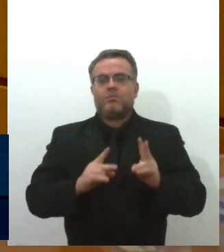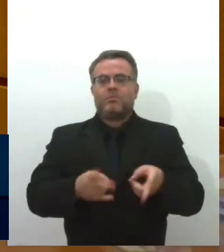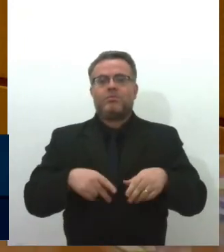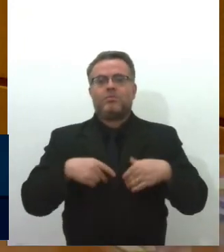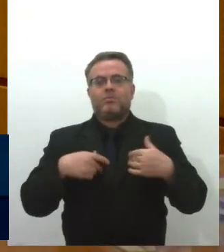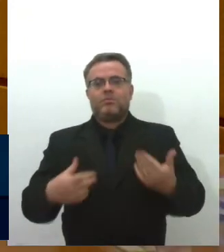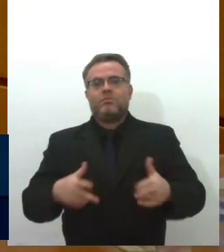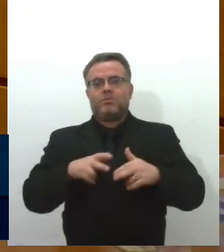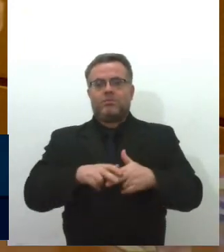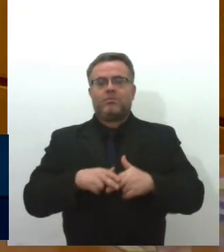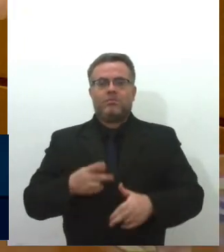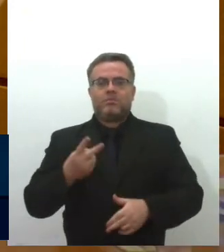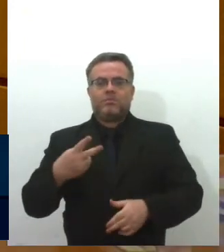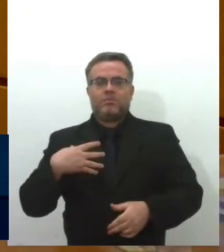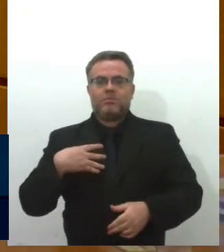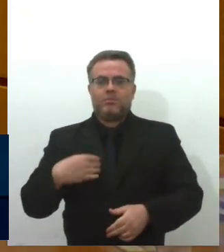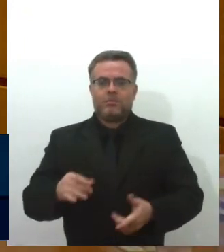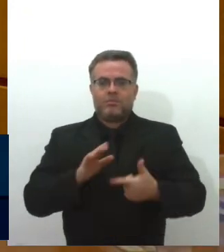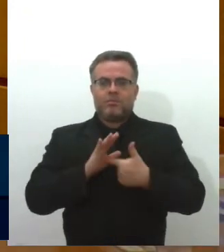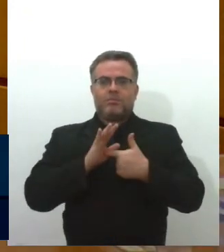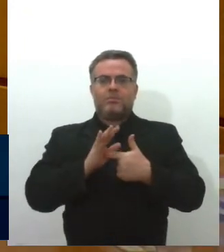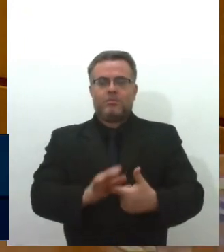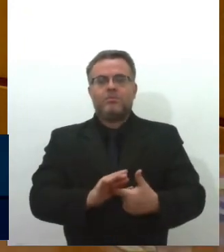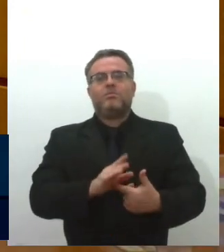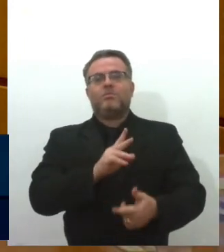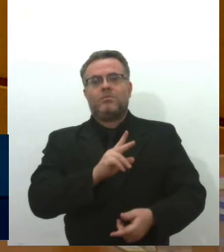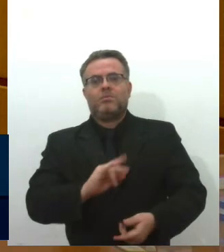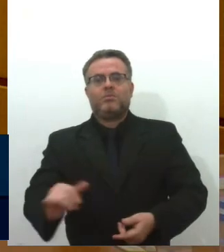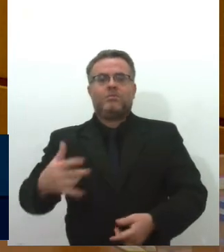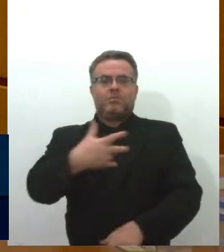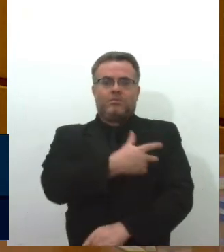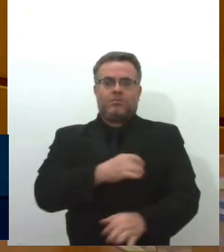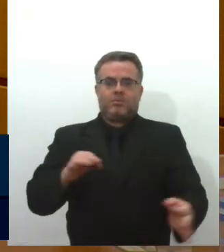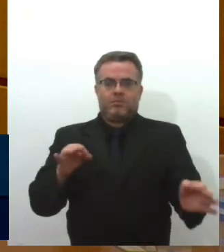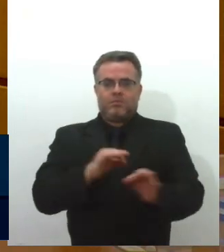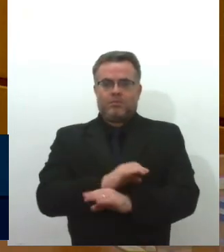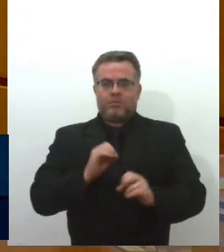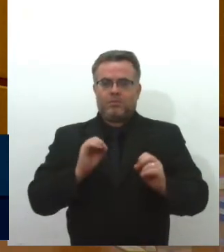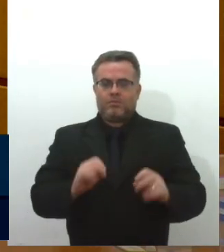nossos dois filhos hoje dando exemplo de mão dada para vacinar juntos.